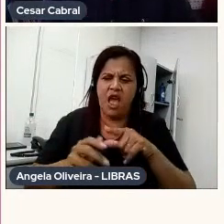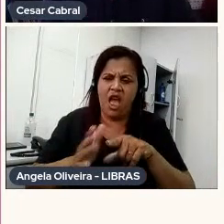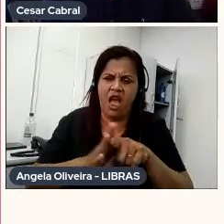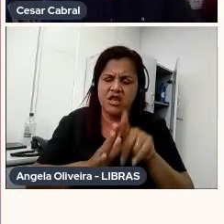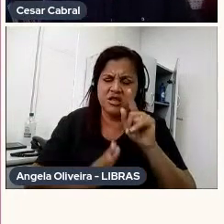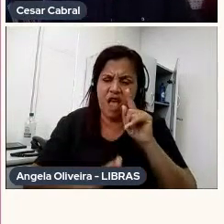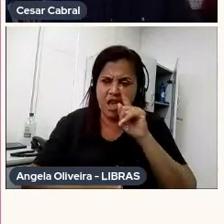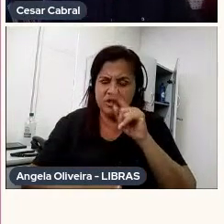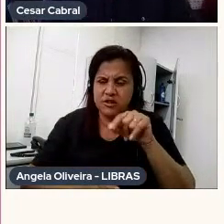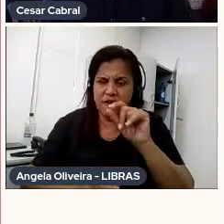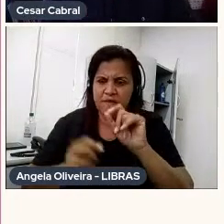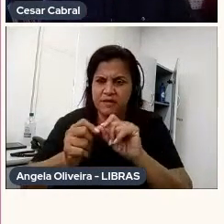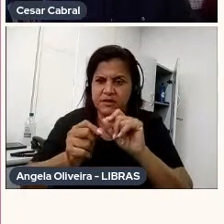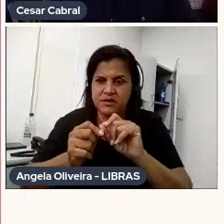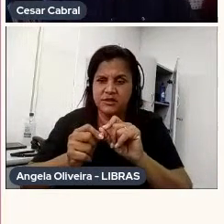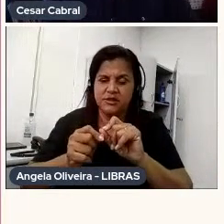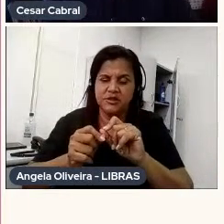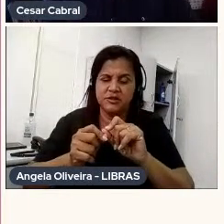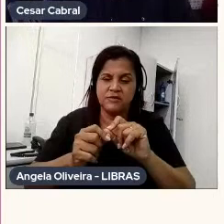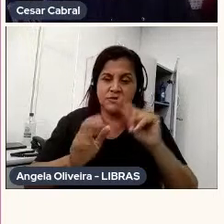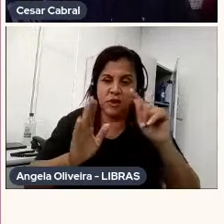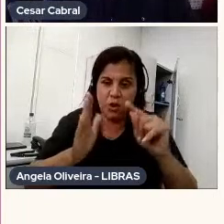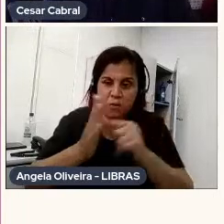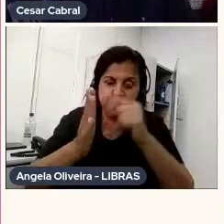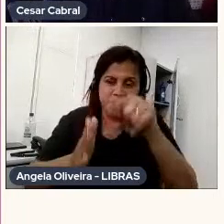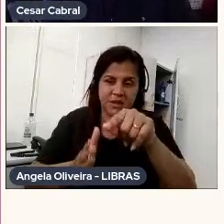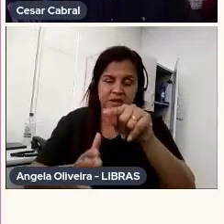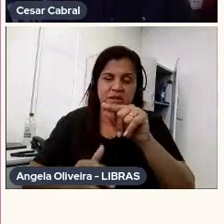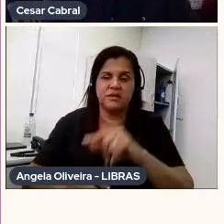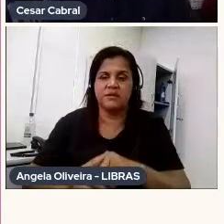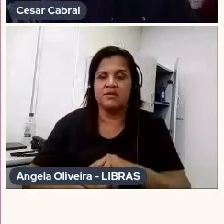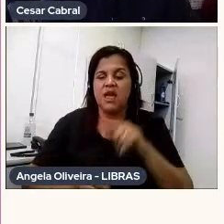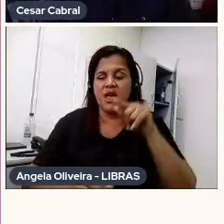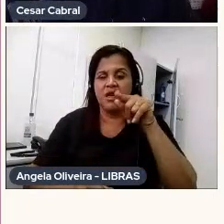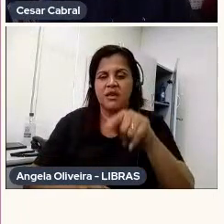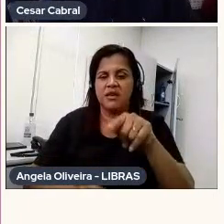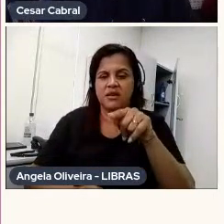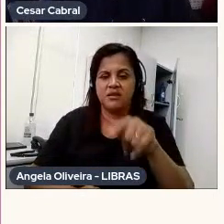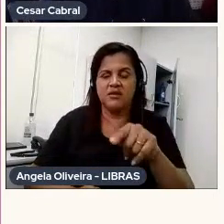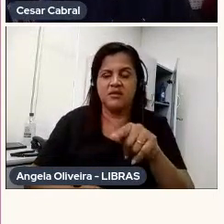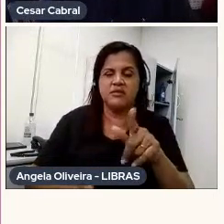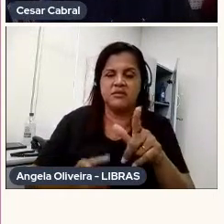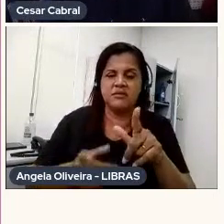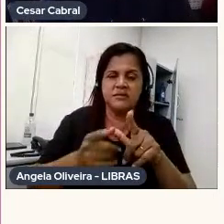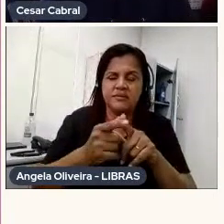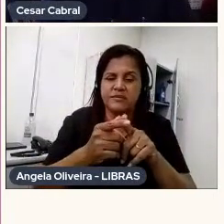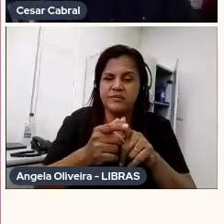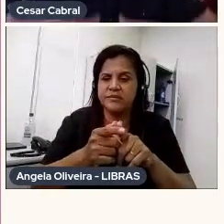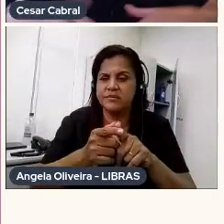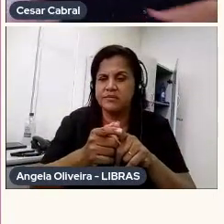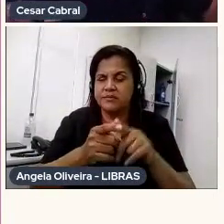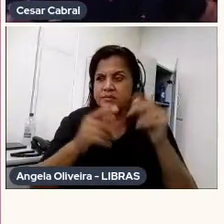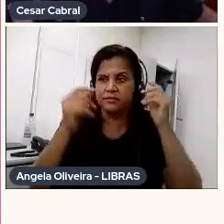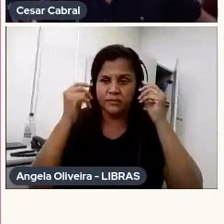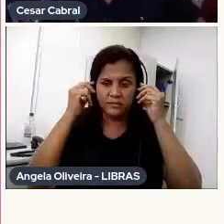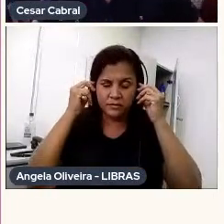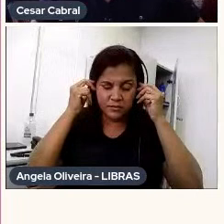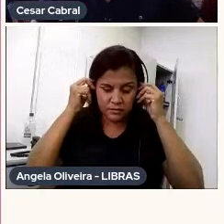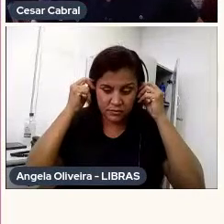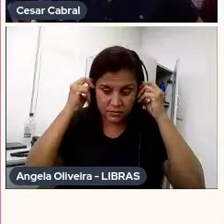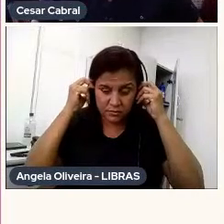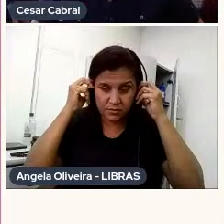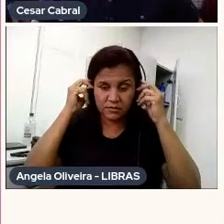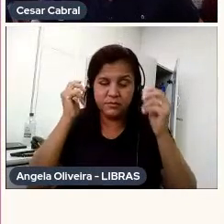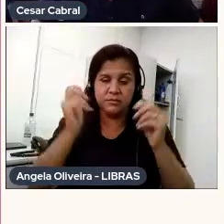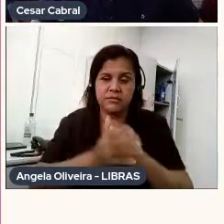um play aqui, esse, esse aqui é um traveling, feito na raça, assim, usei um traveling de cinema, grande, de mais de